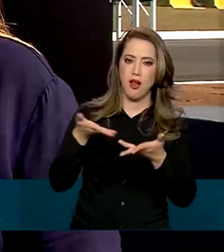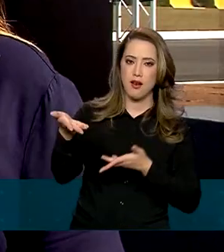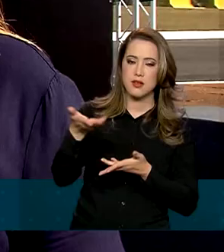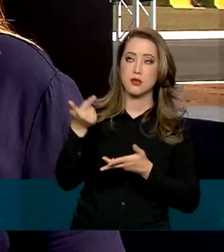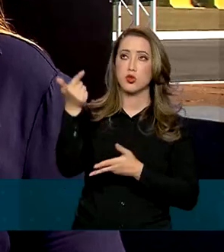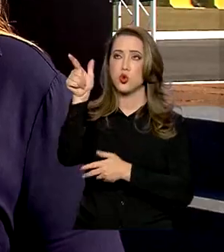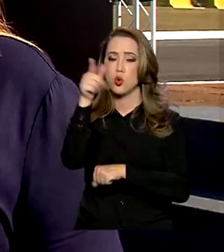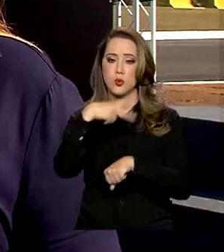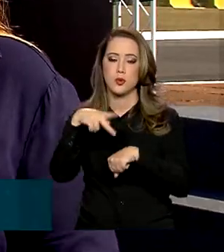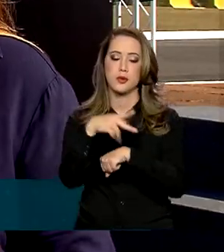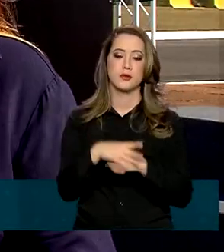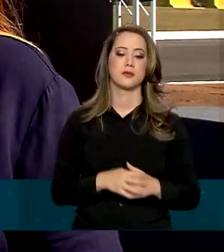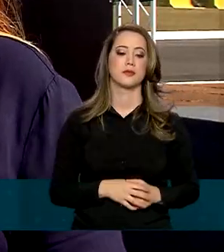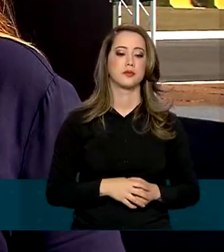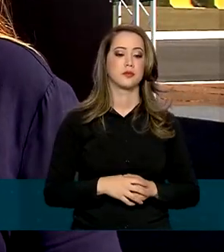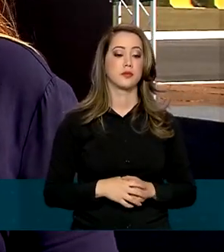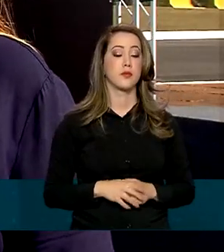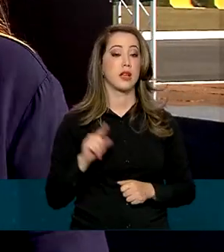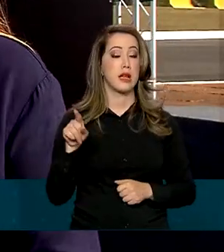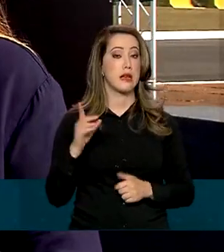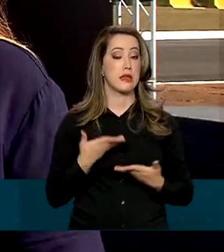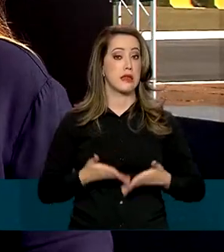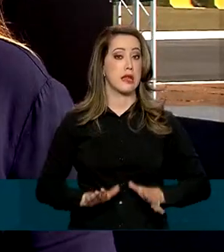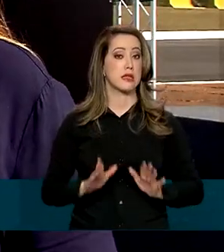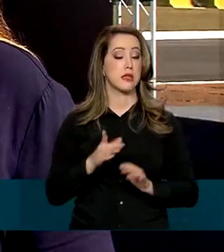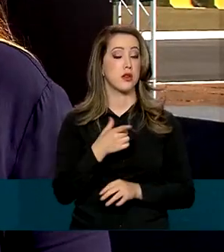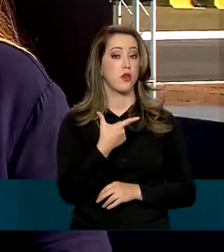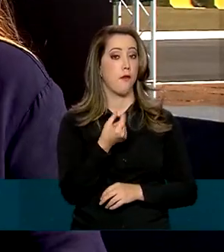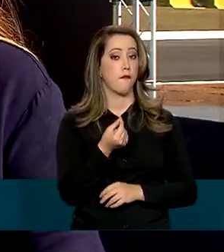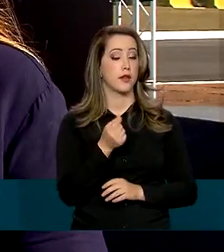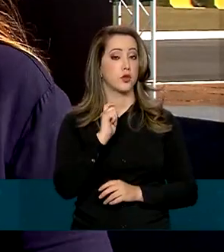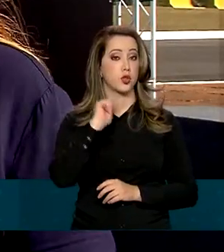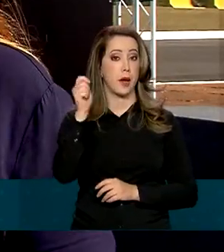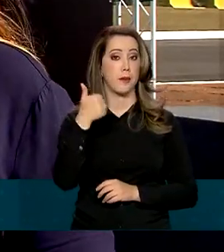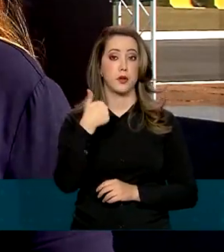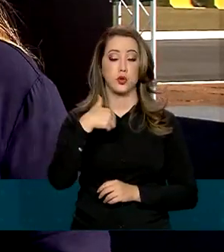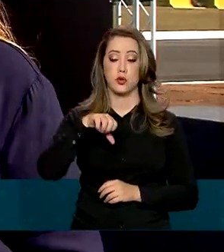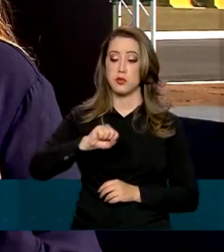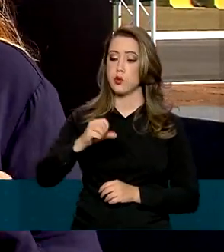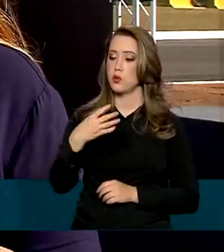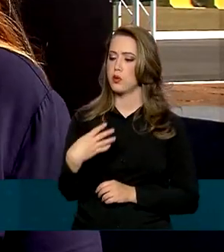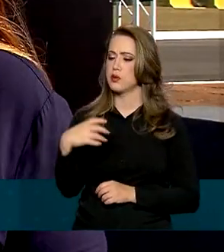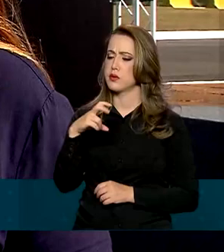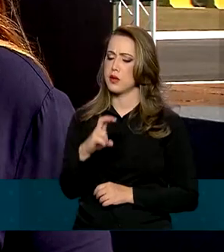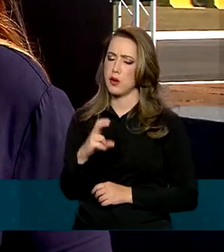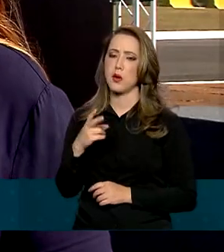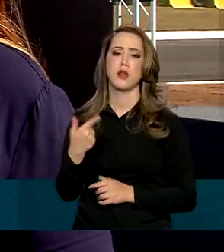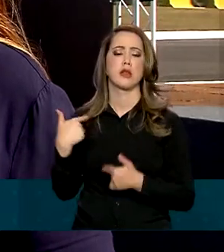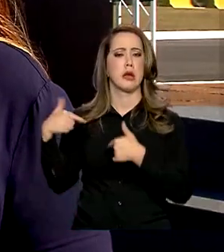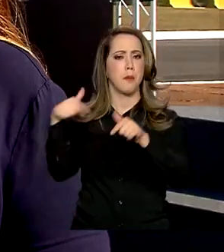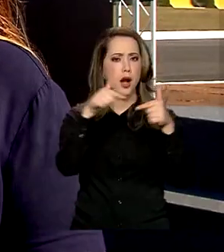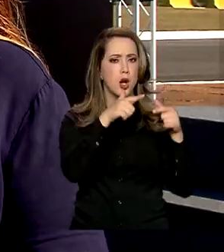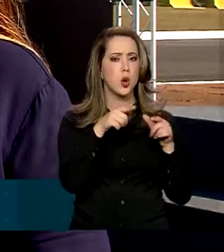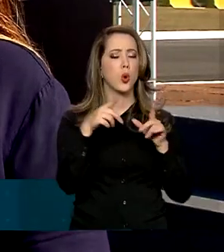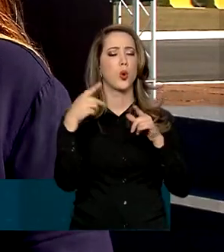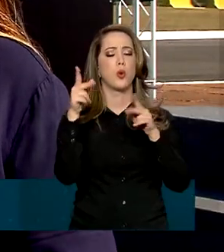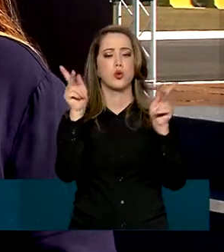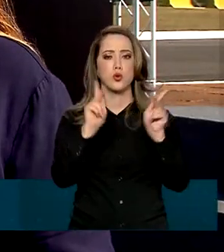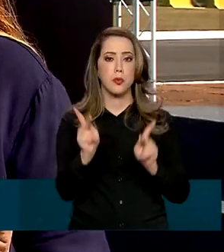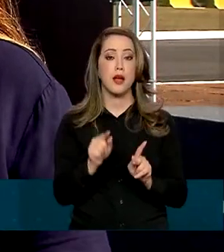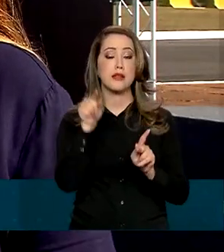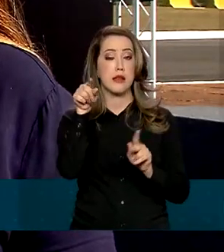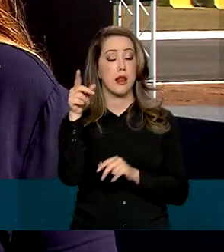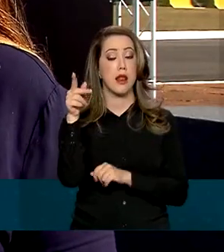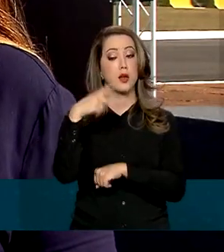O Barão do Rio Branco nasceu em 20 de abril de 1845. Participou de missões de paz no Paraguai,